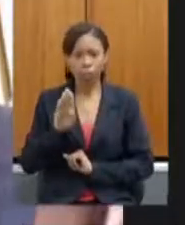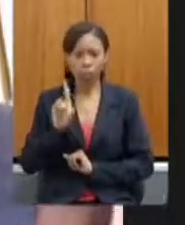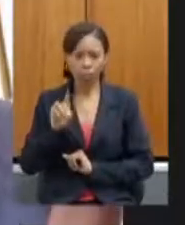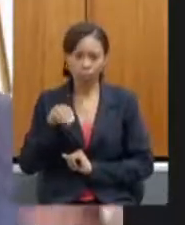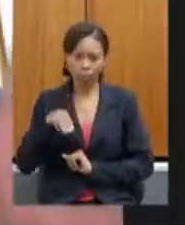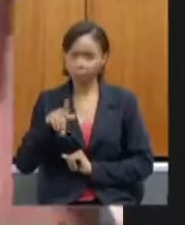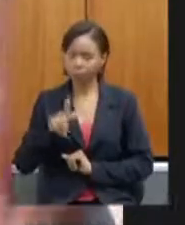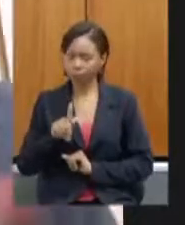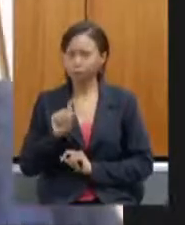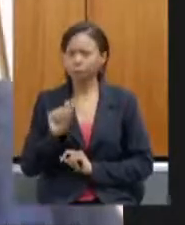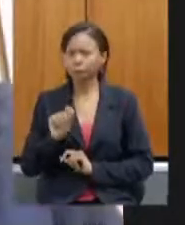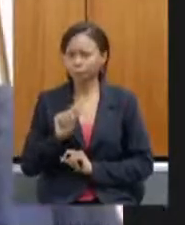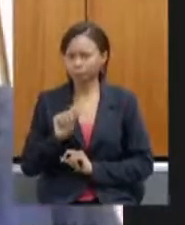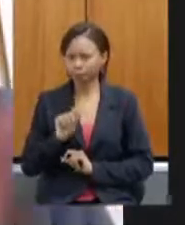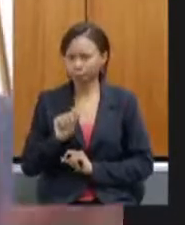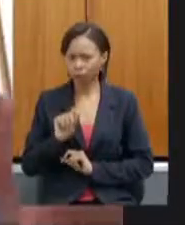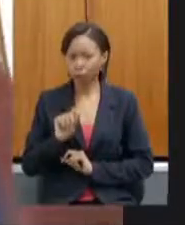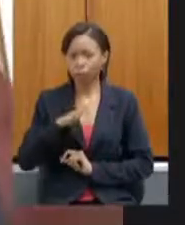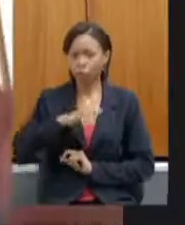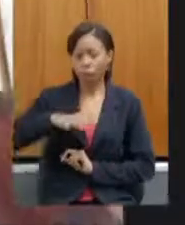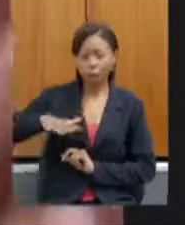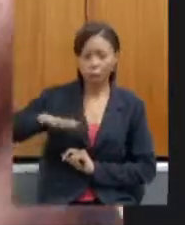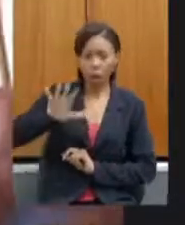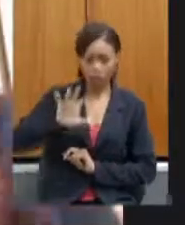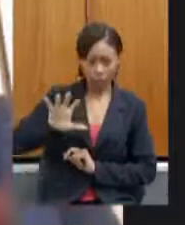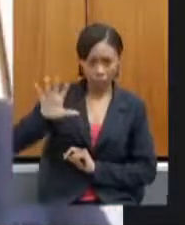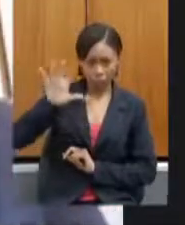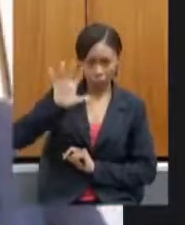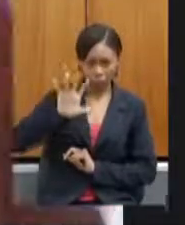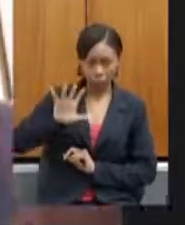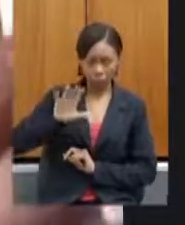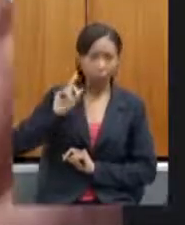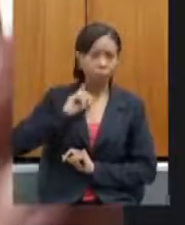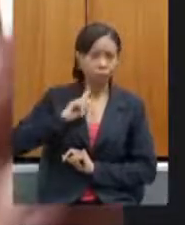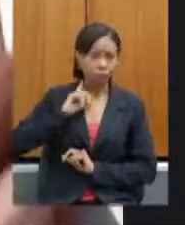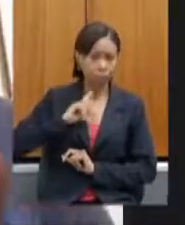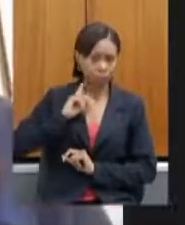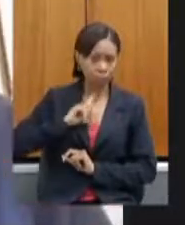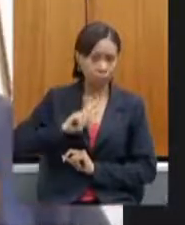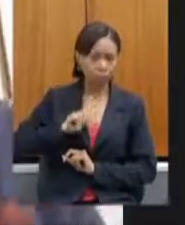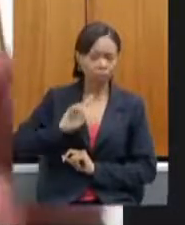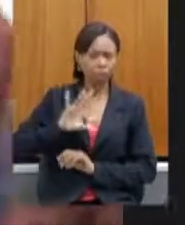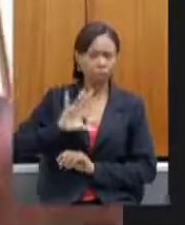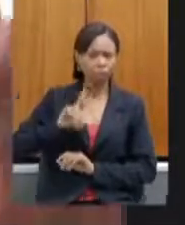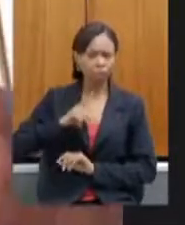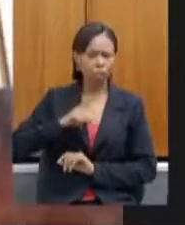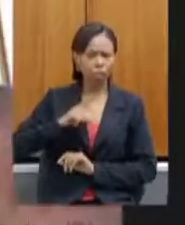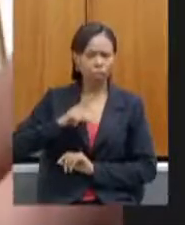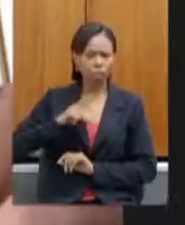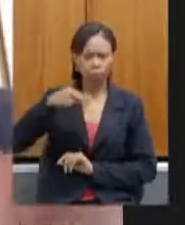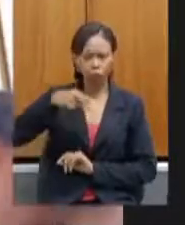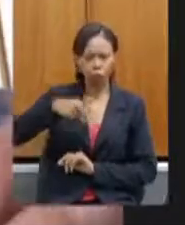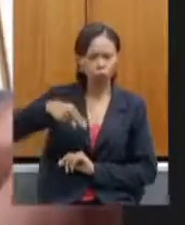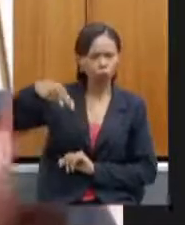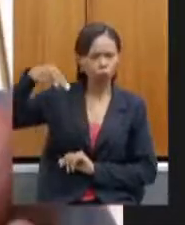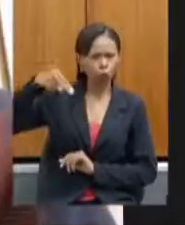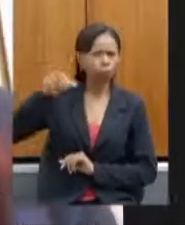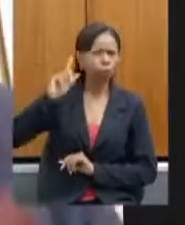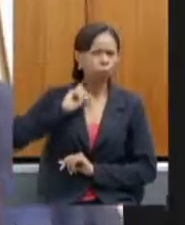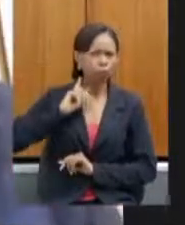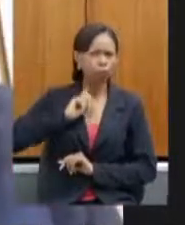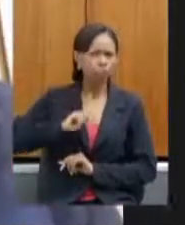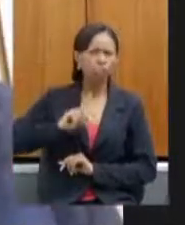mineira da Sudene que inclui todo o norte de Minas ou quase todo o norte de Minas parte grande parte do